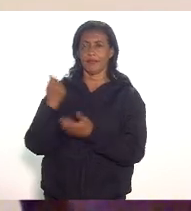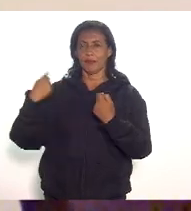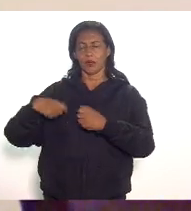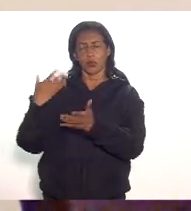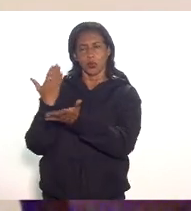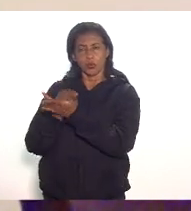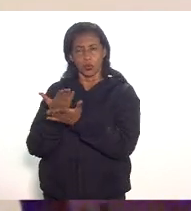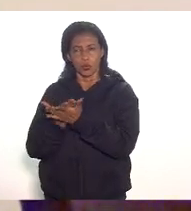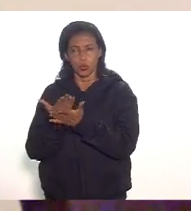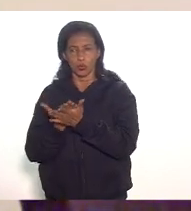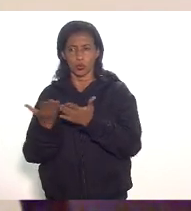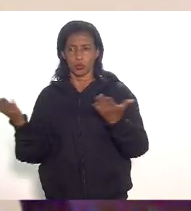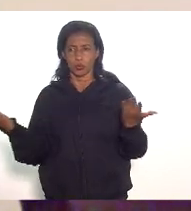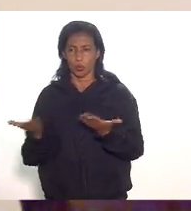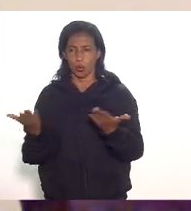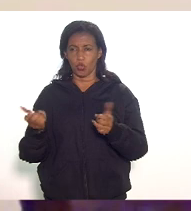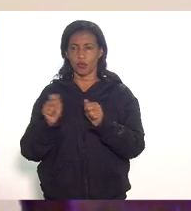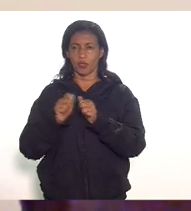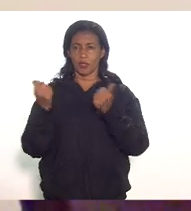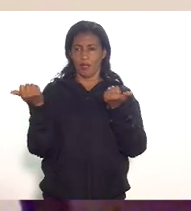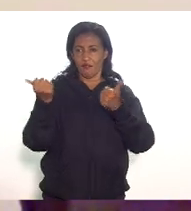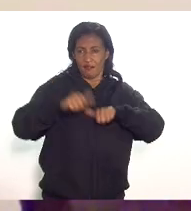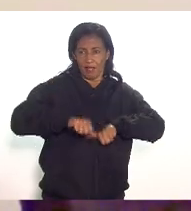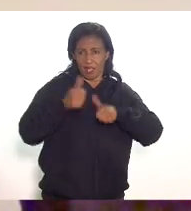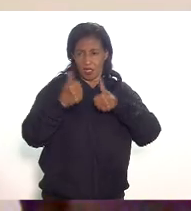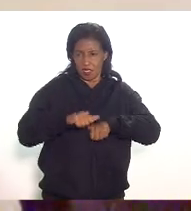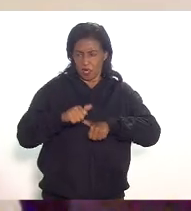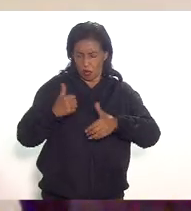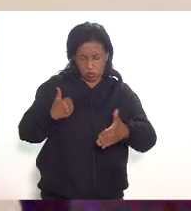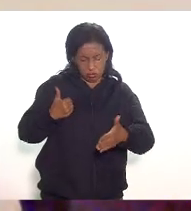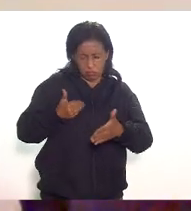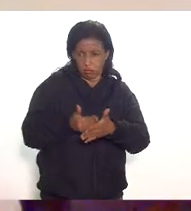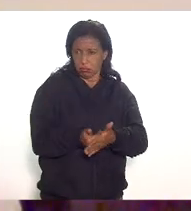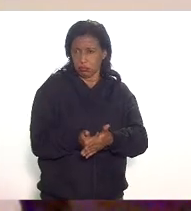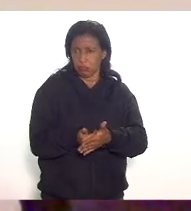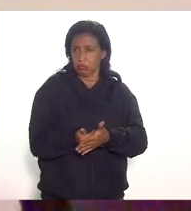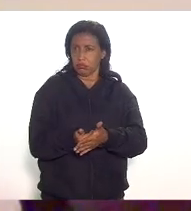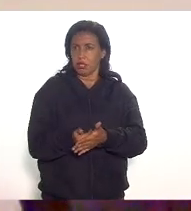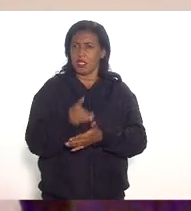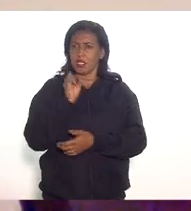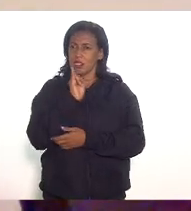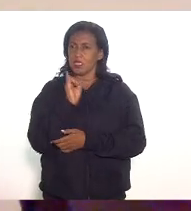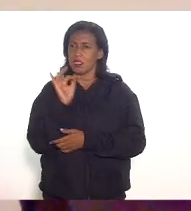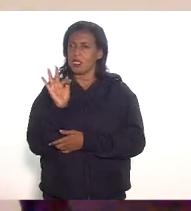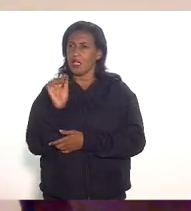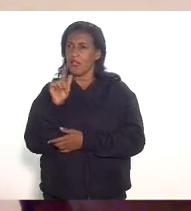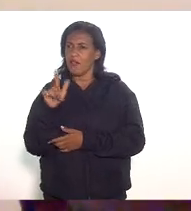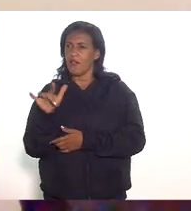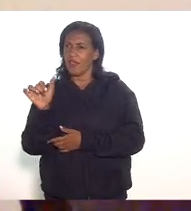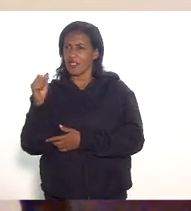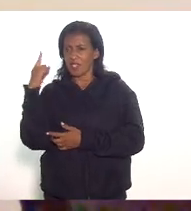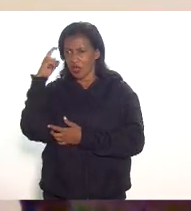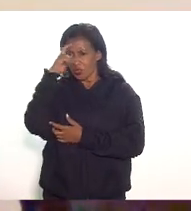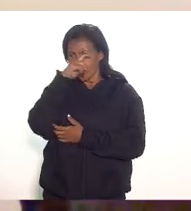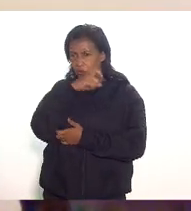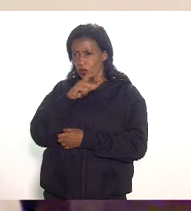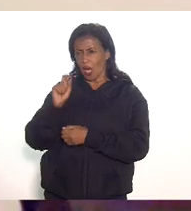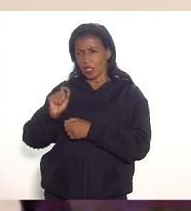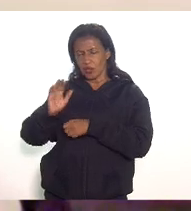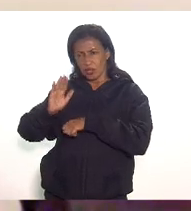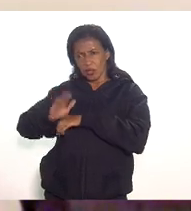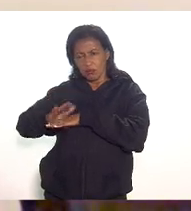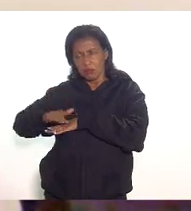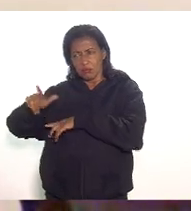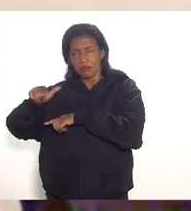estudo faça uma avaliação prévia e se a fazenda está com dificuldade de fazer isso eu recomendo que vá